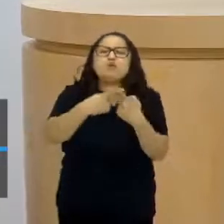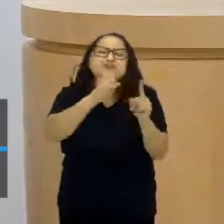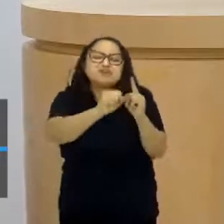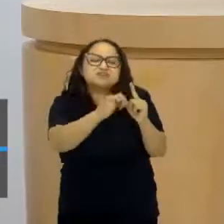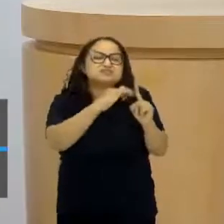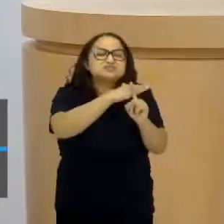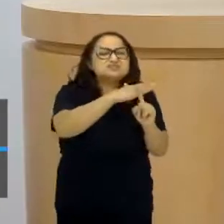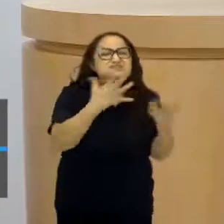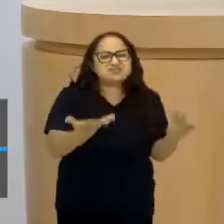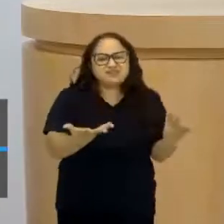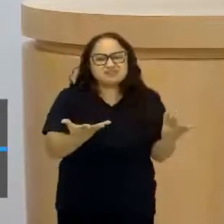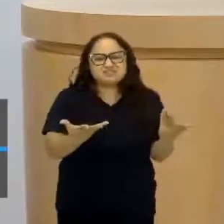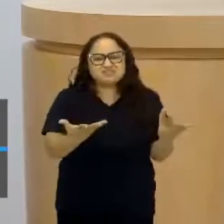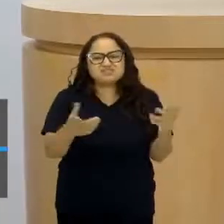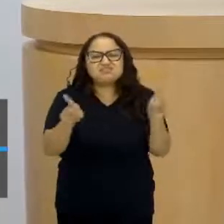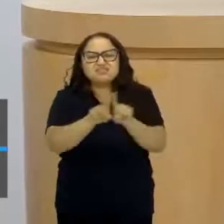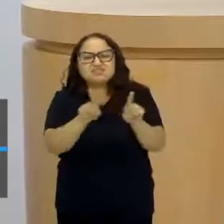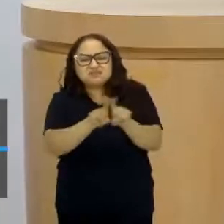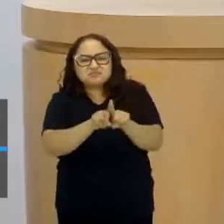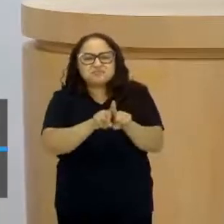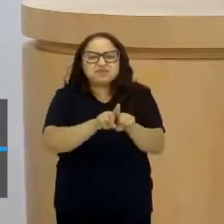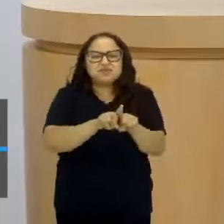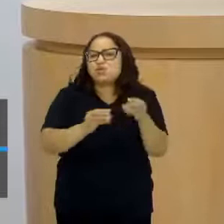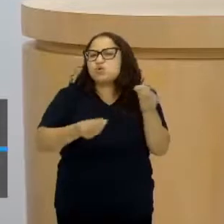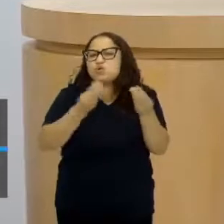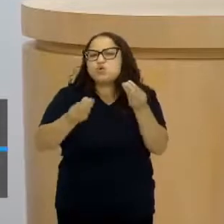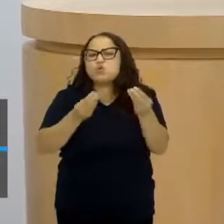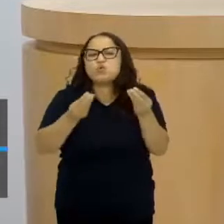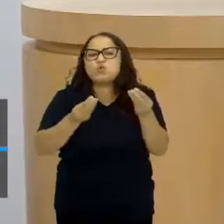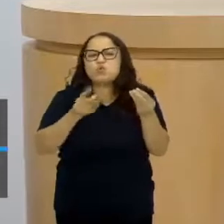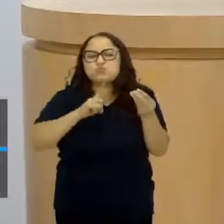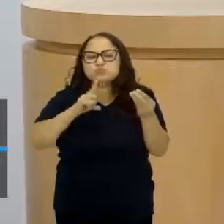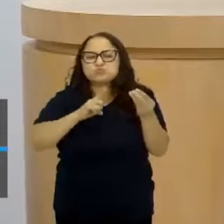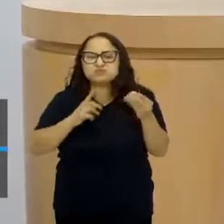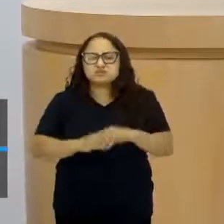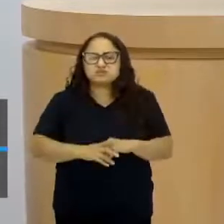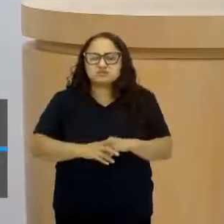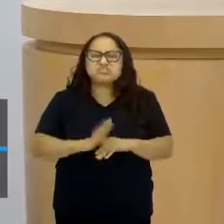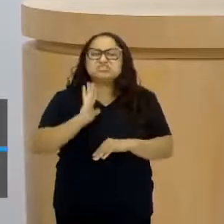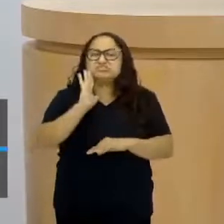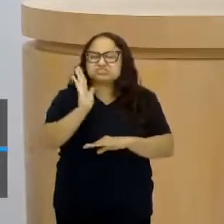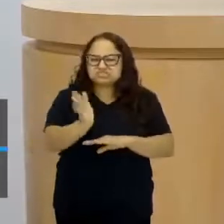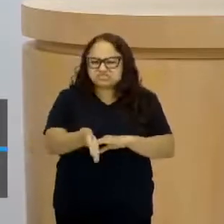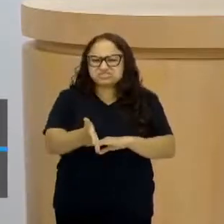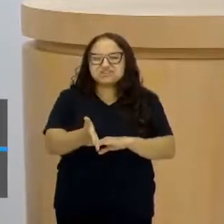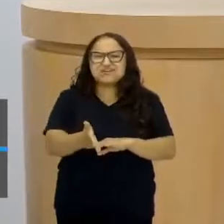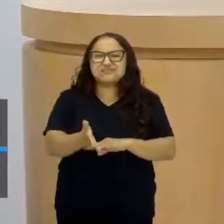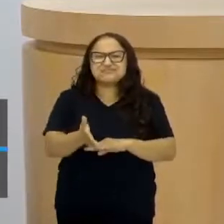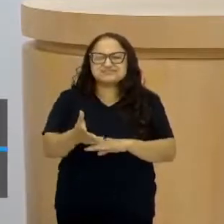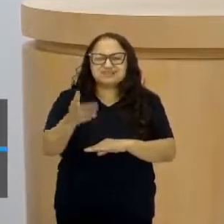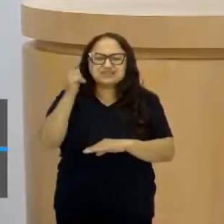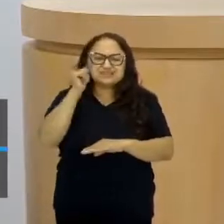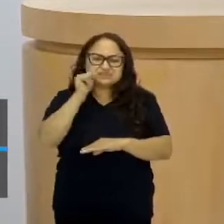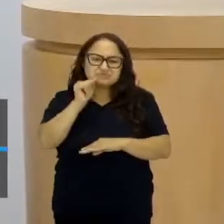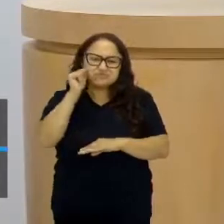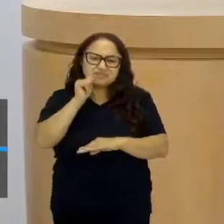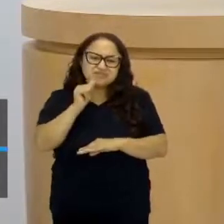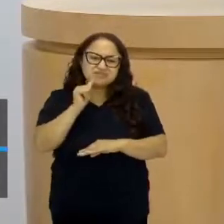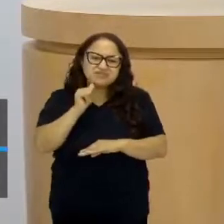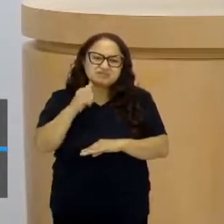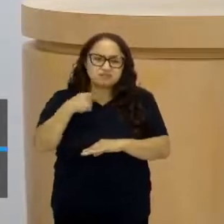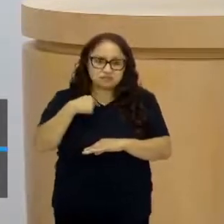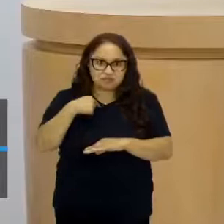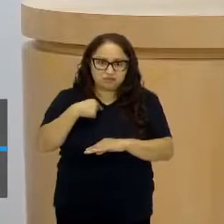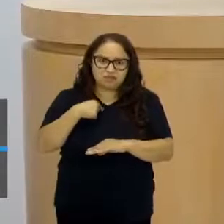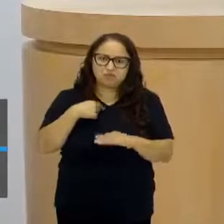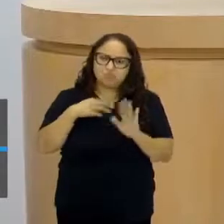estética, enfim. Tanto que cai sobrecarregando as meninas. Isso aí já é uma coisa que eu estou